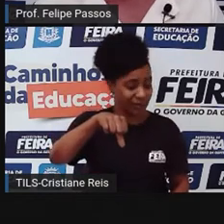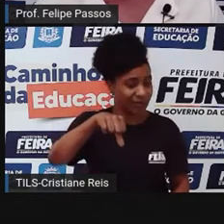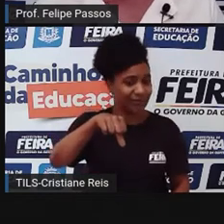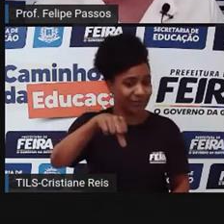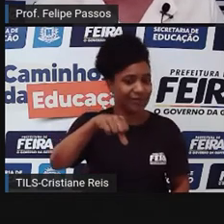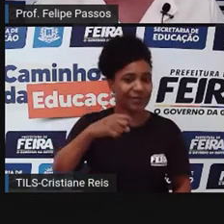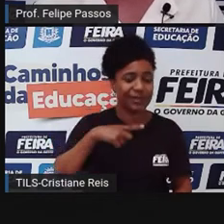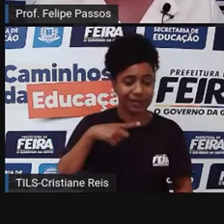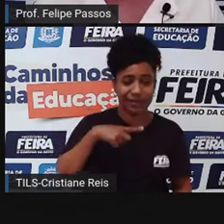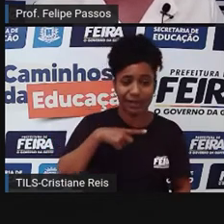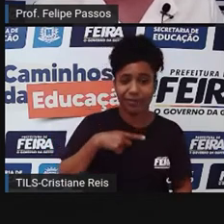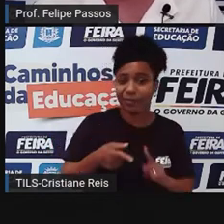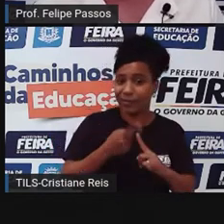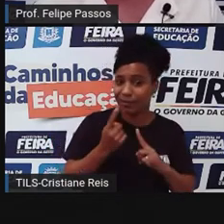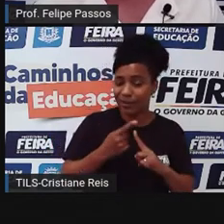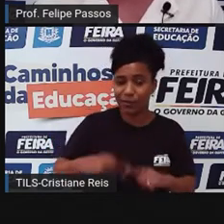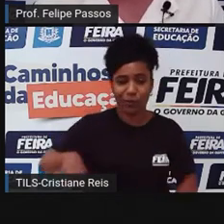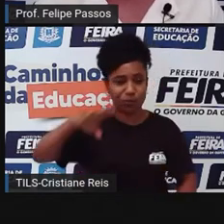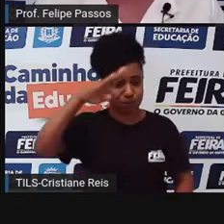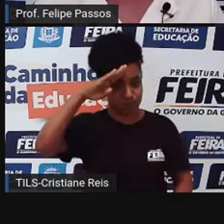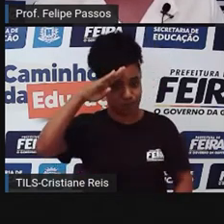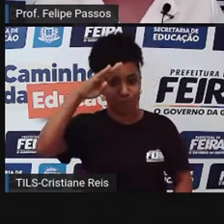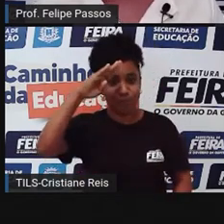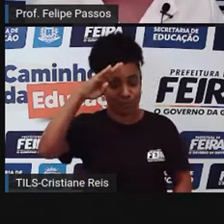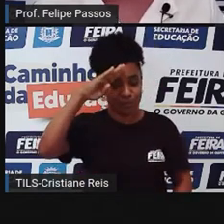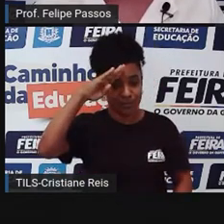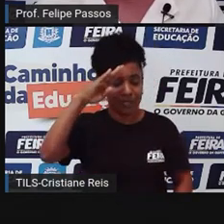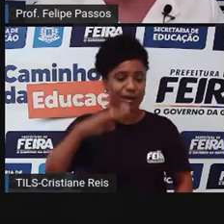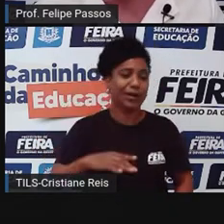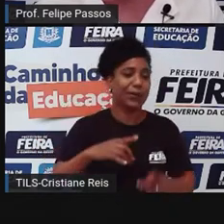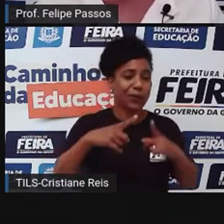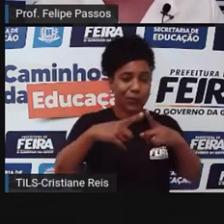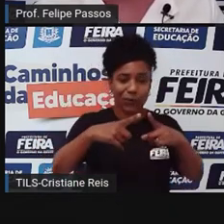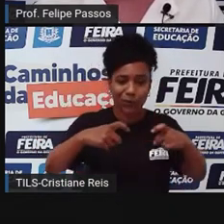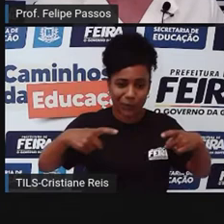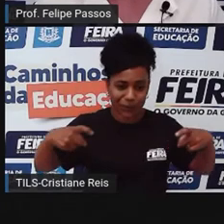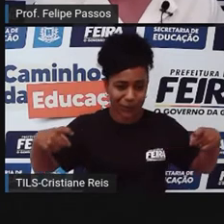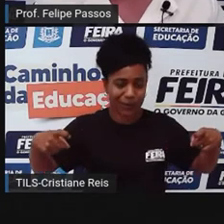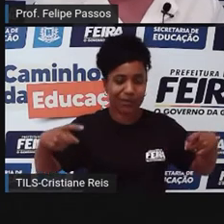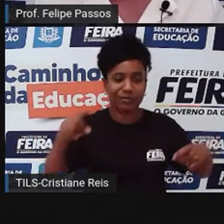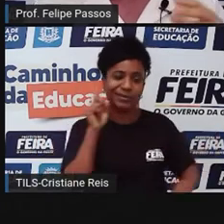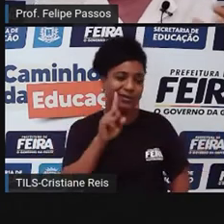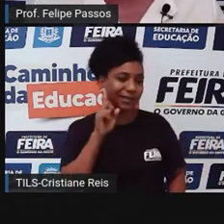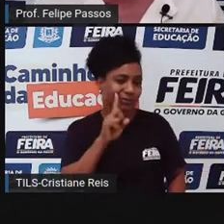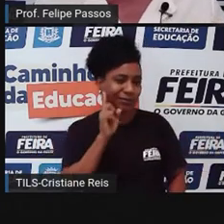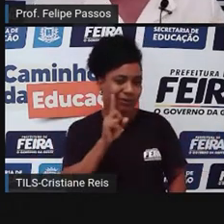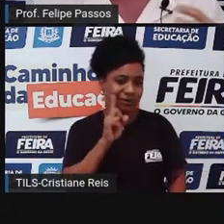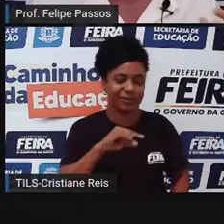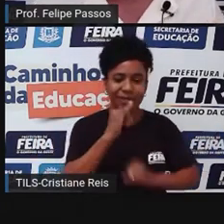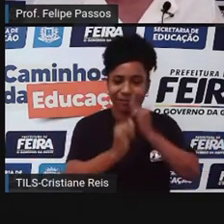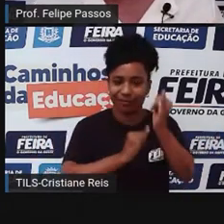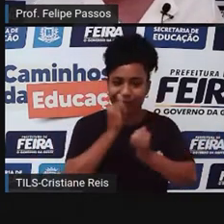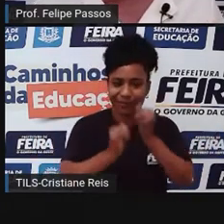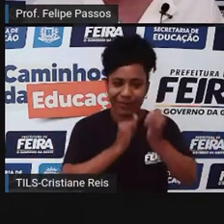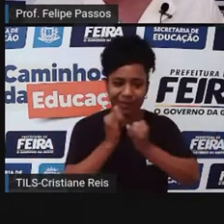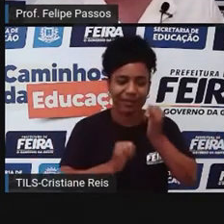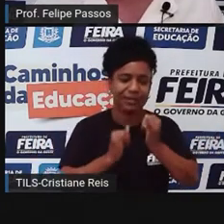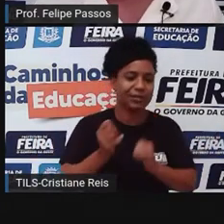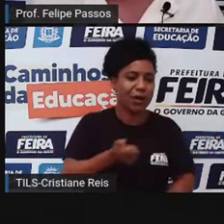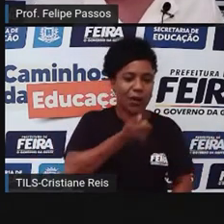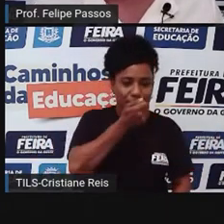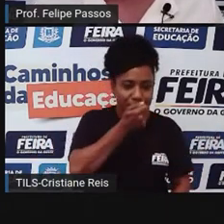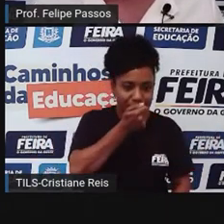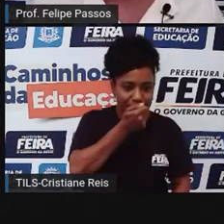instrumento militar, uma forma de comunicação dentro do exército dos Estados Unidos. Depois, ela foi se tornando mais